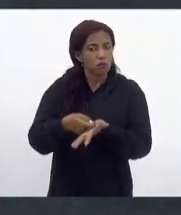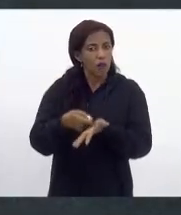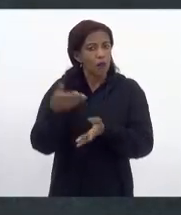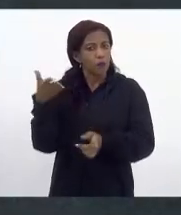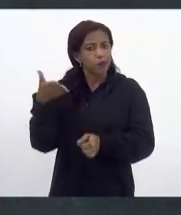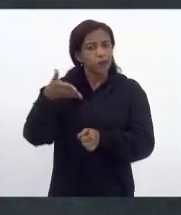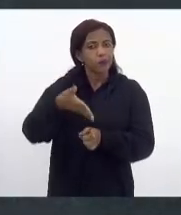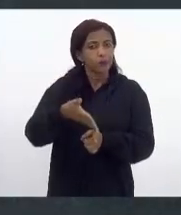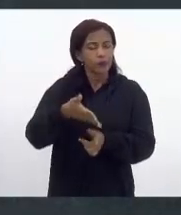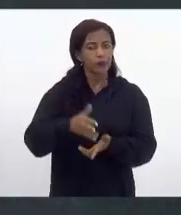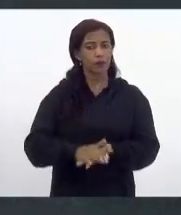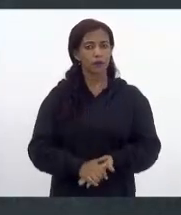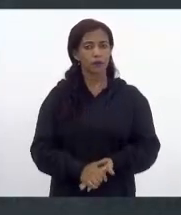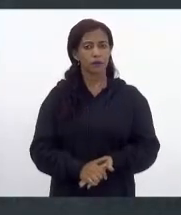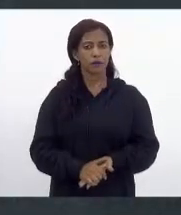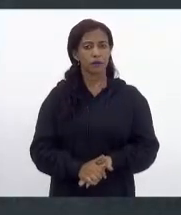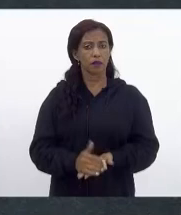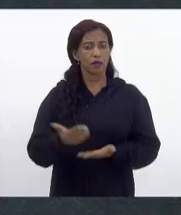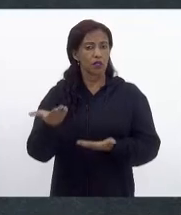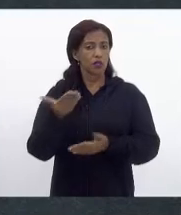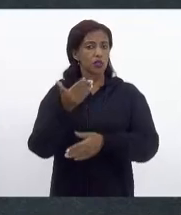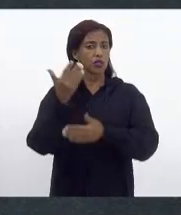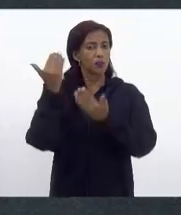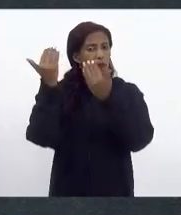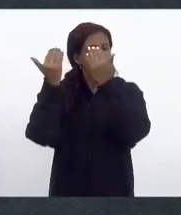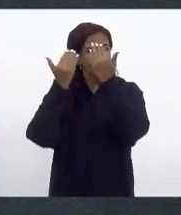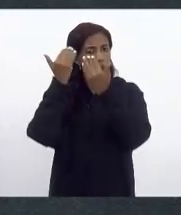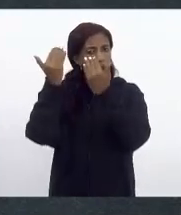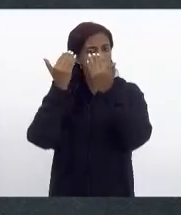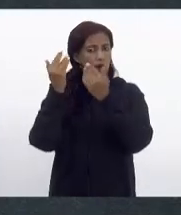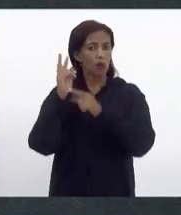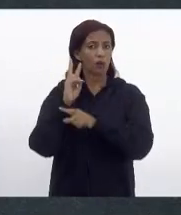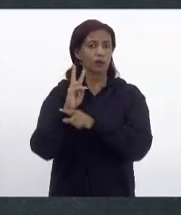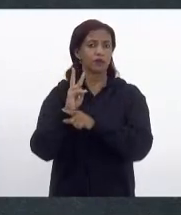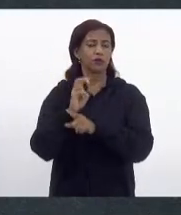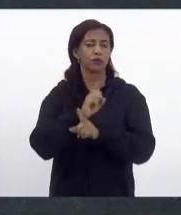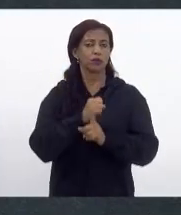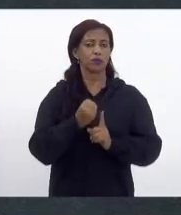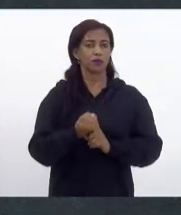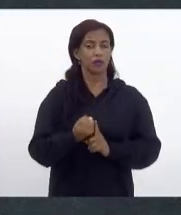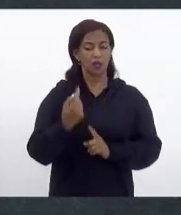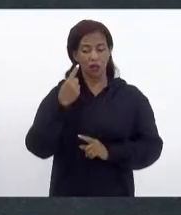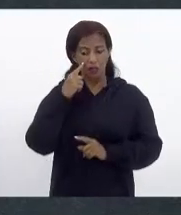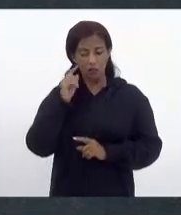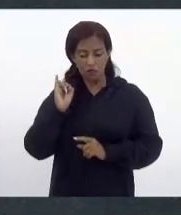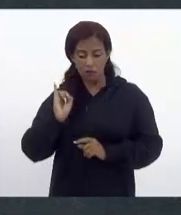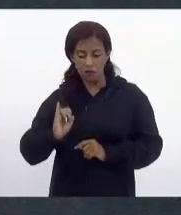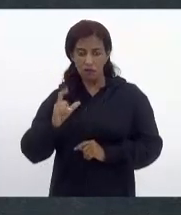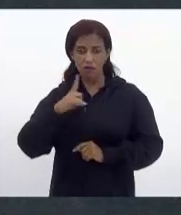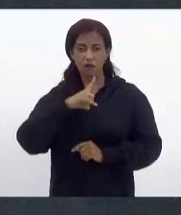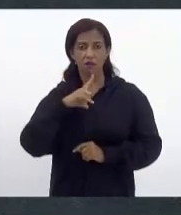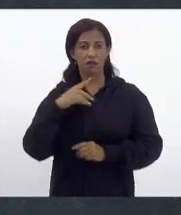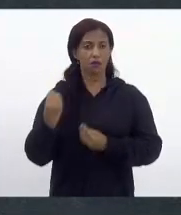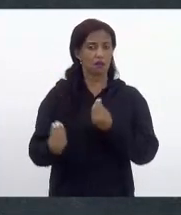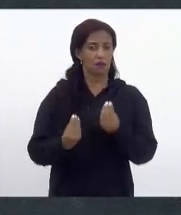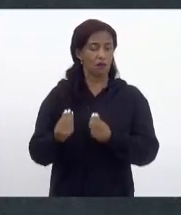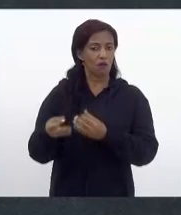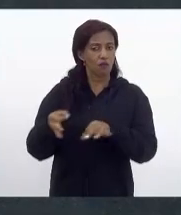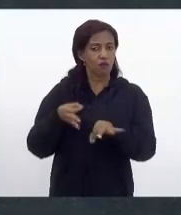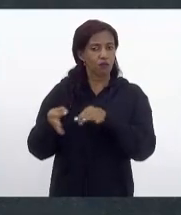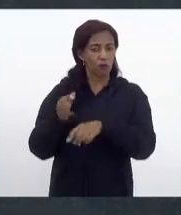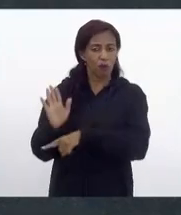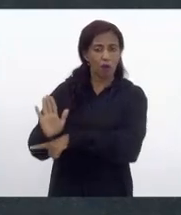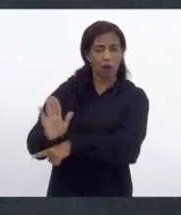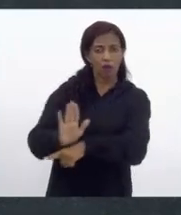exclusiva de psicólogos e assistentes sociais. Porque se a gente tivesse condições de